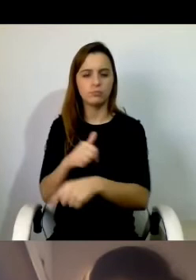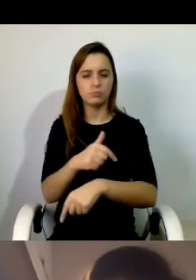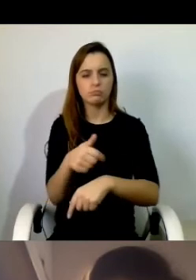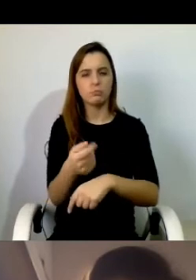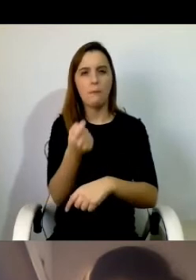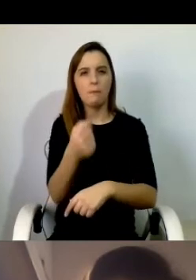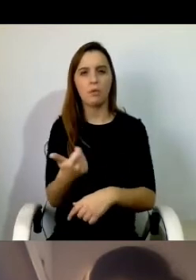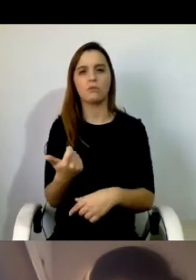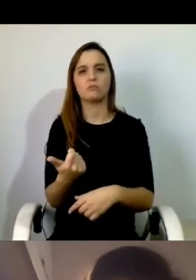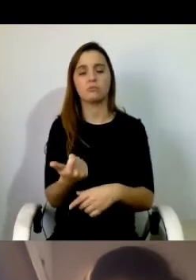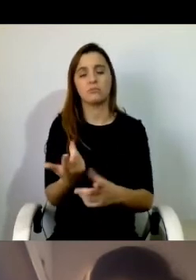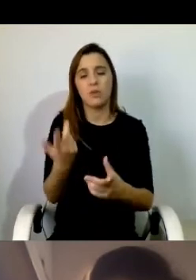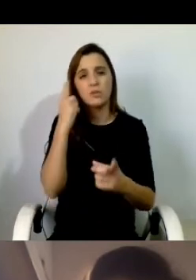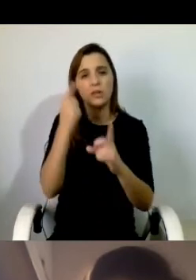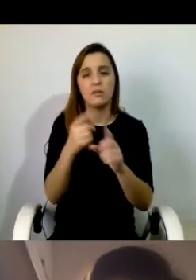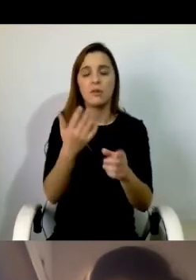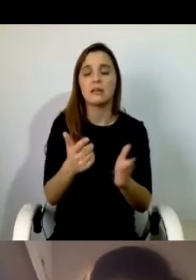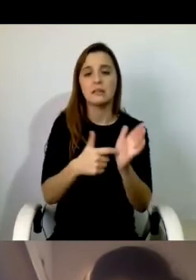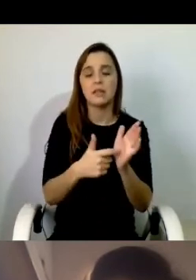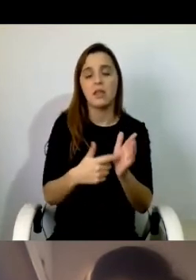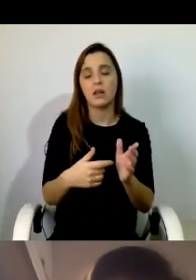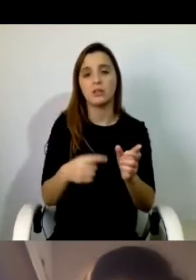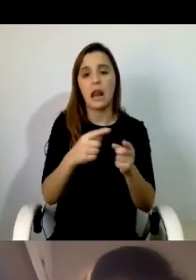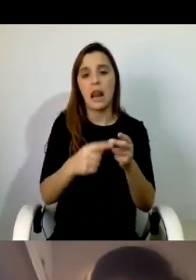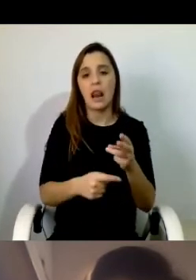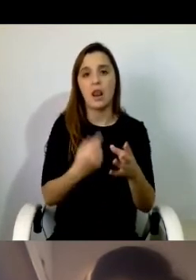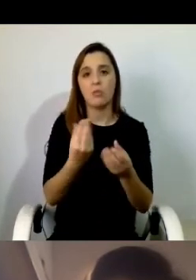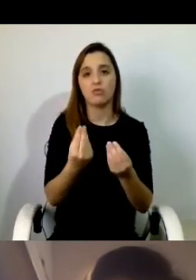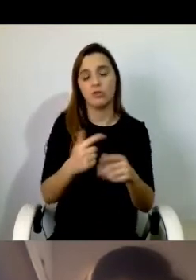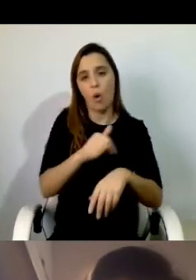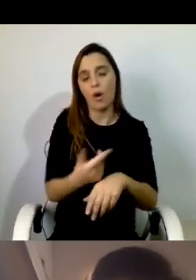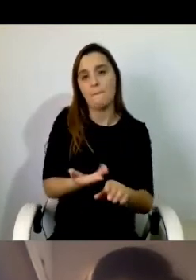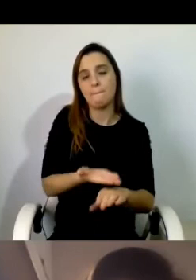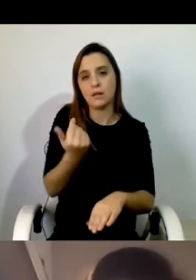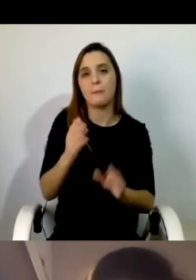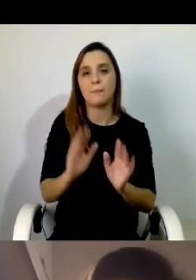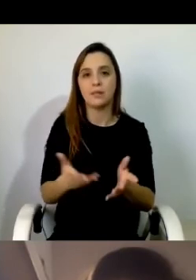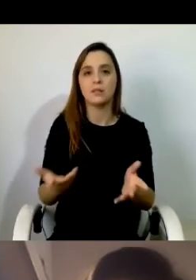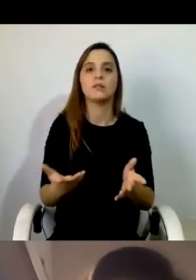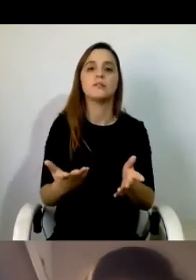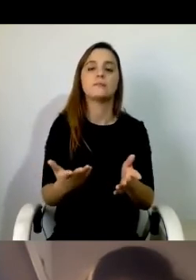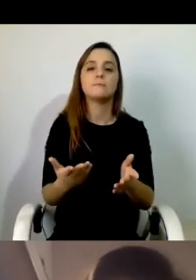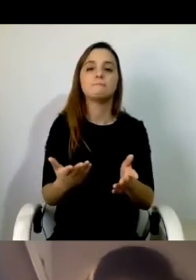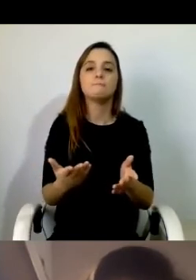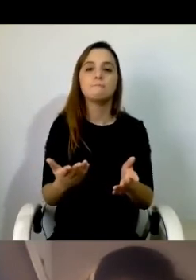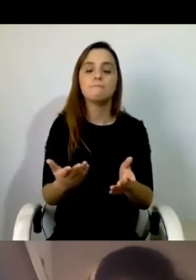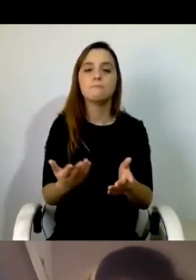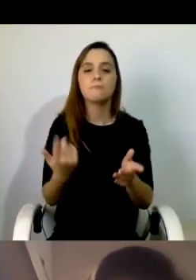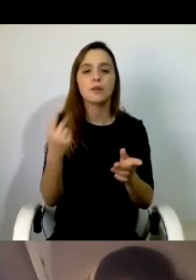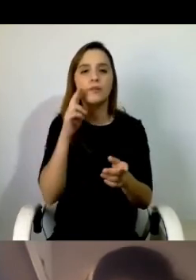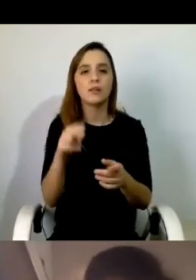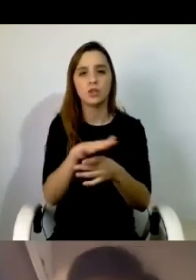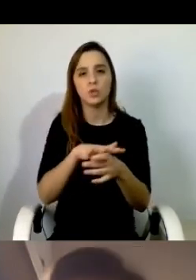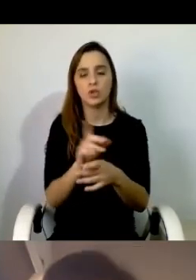muitos dos destinatários mantendo assim as relações de dependência face aos seus cuidadores informais situação que não podemos